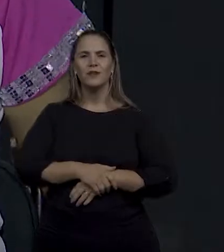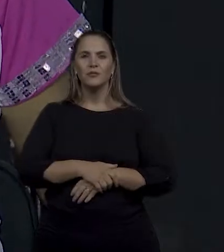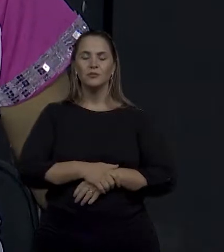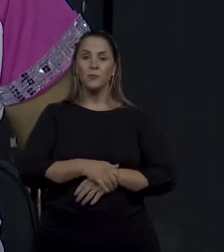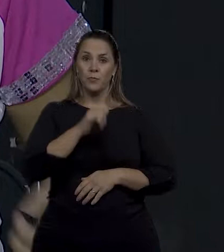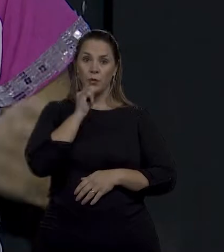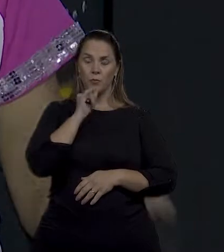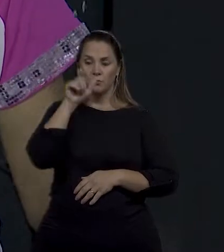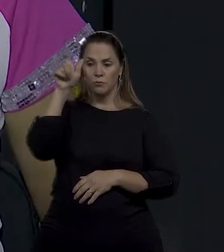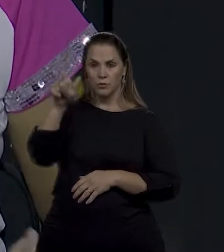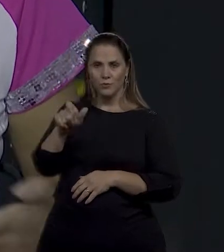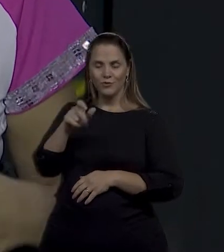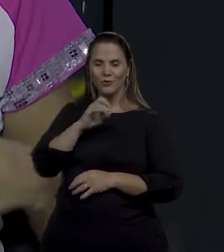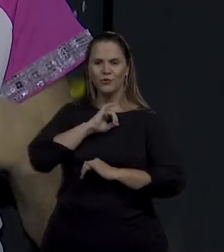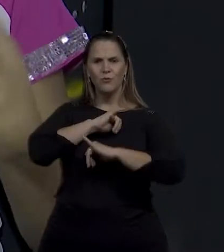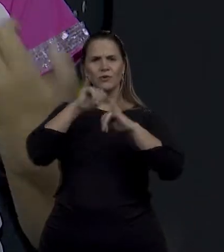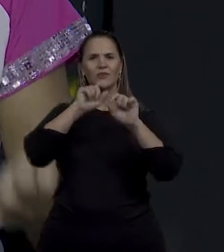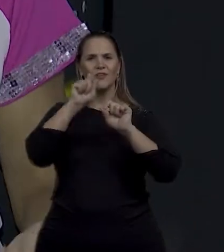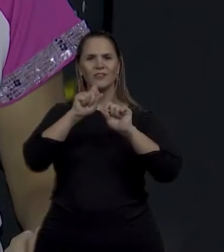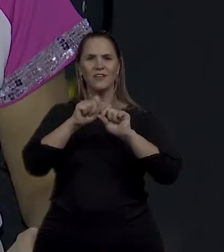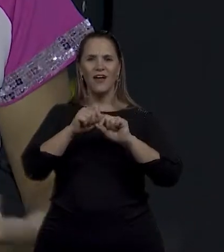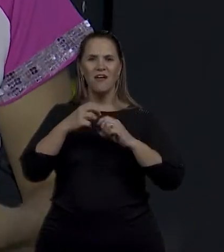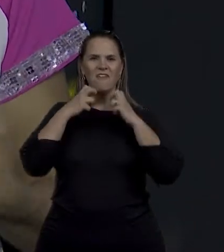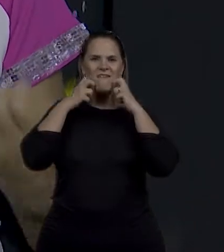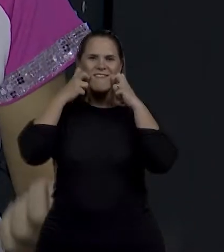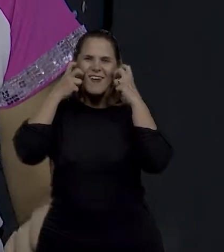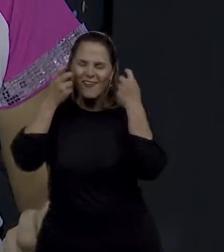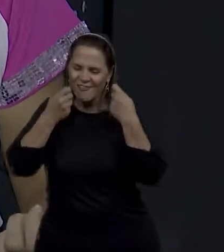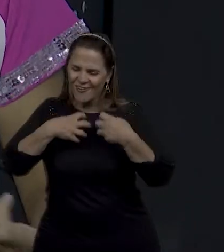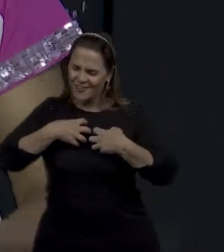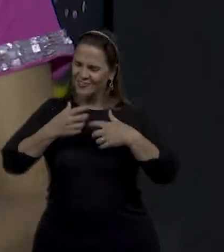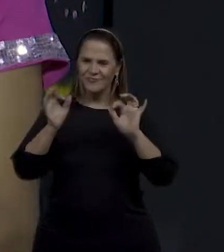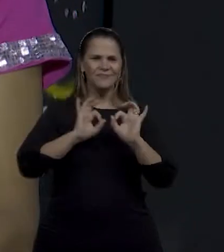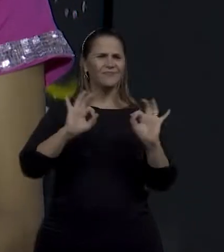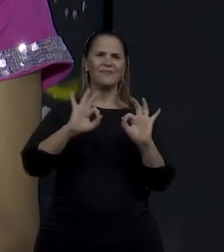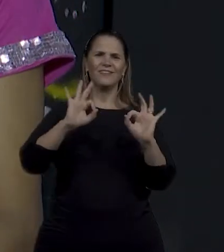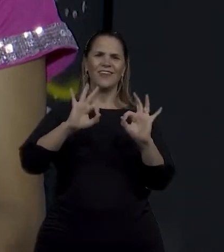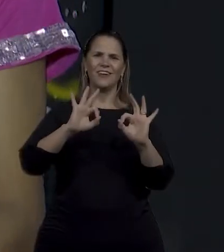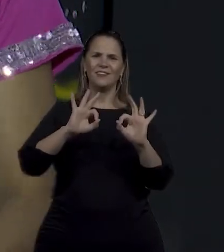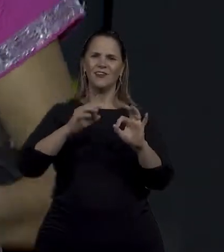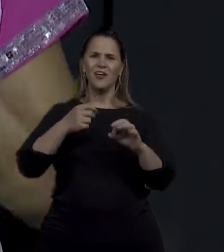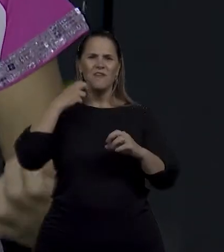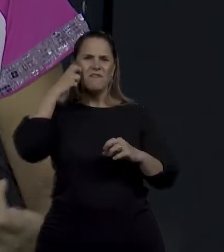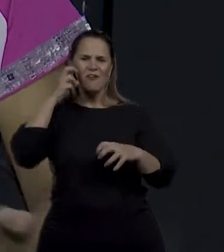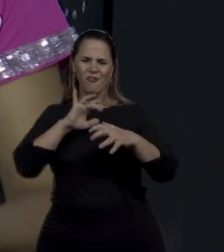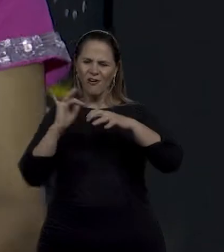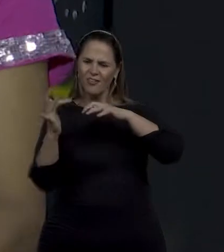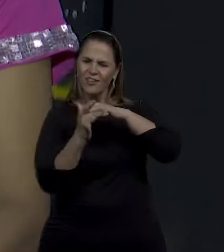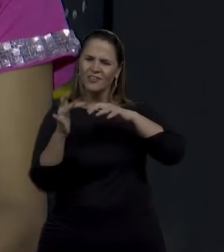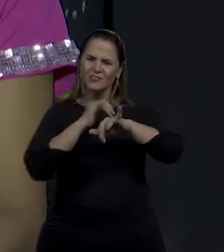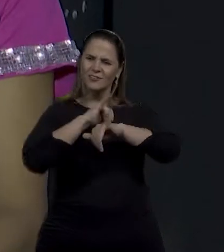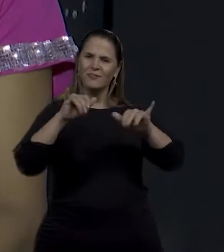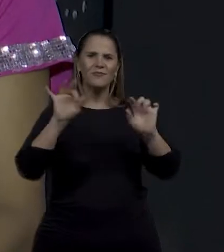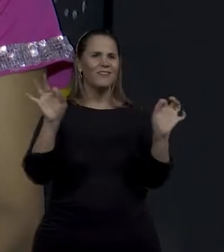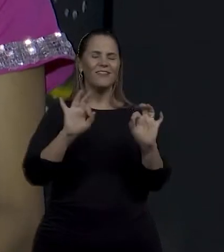ter vergonha mais do corpo, da deficiência, não têm vergonha de dançar, de postar nas redes sociais, elas se desafiam. Então, assim, é muito